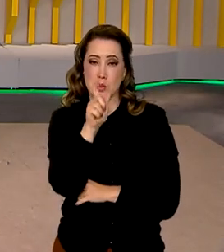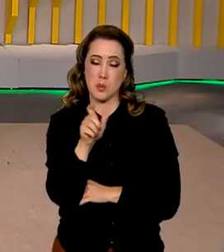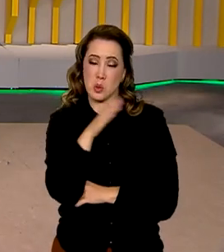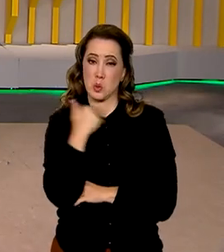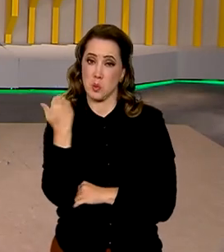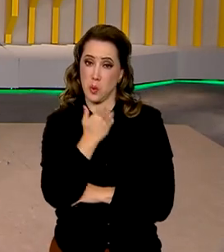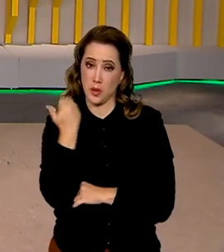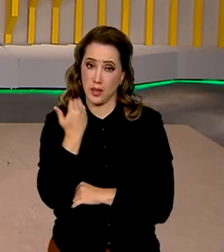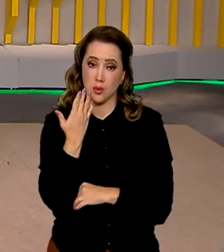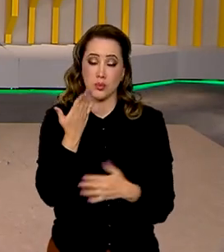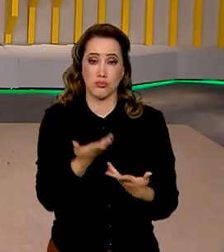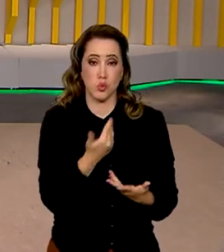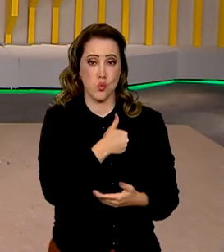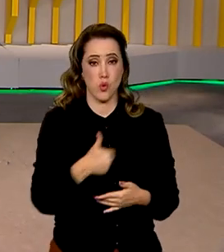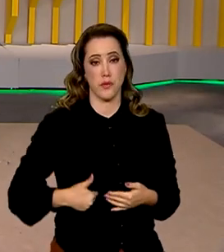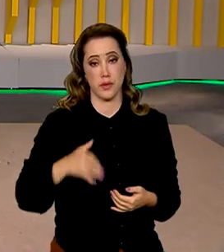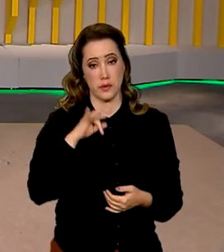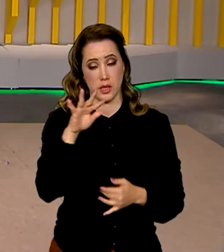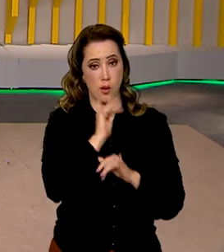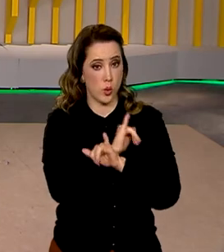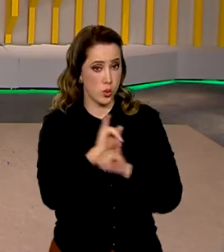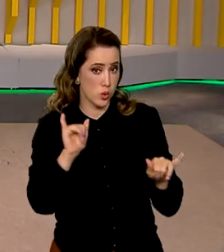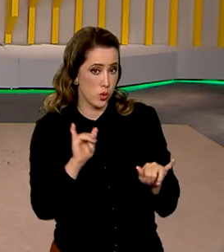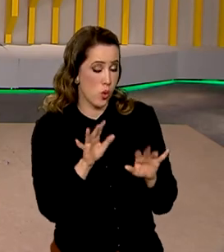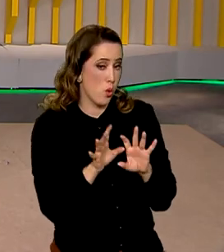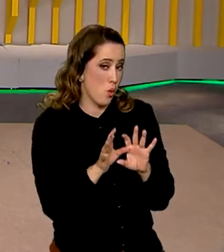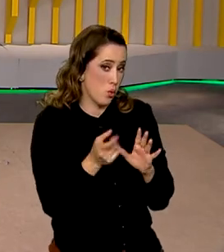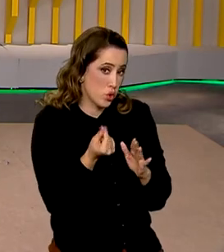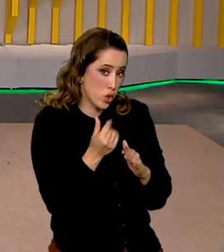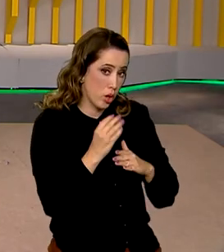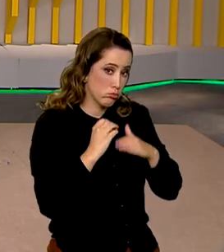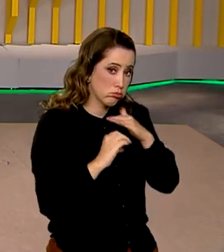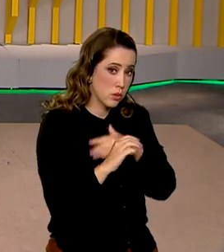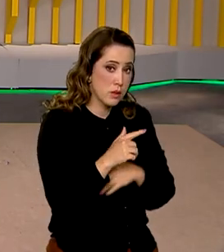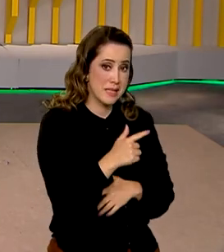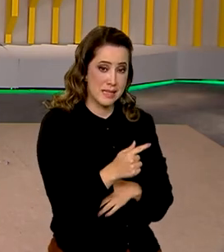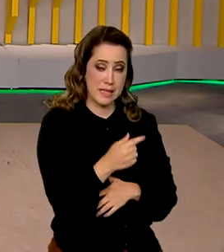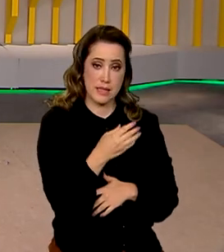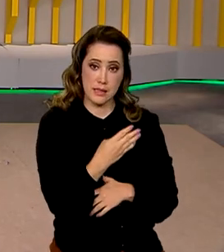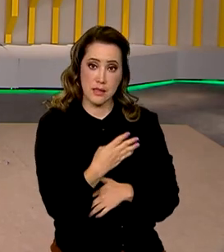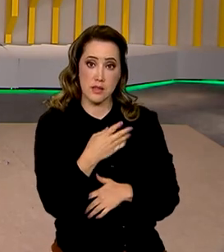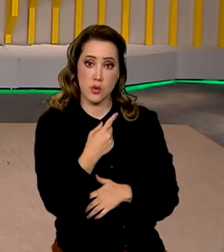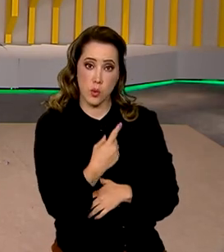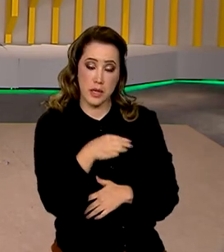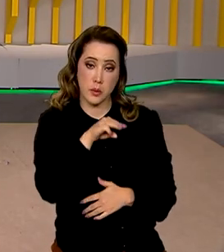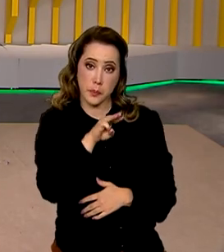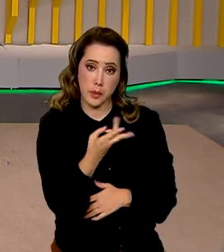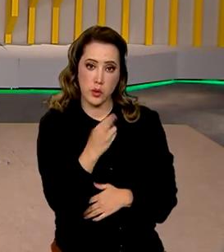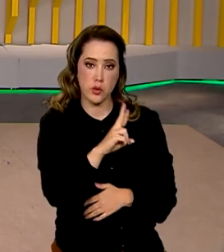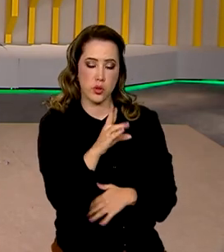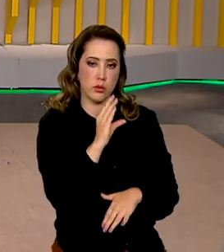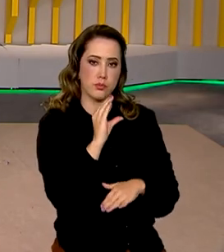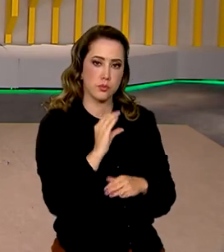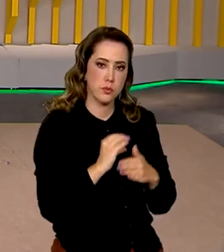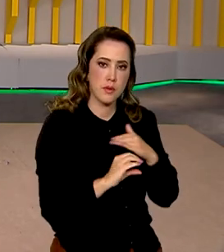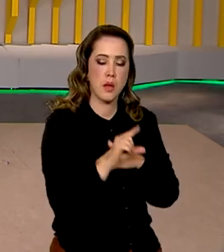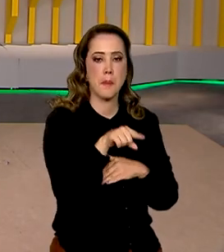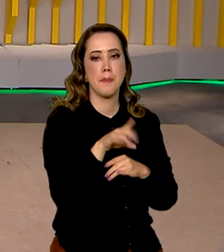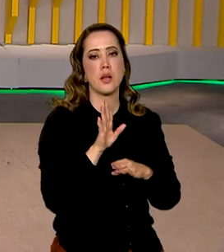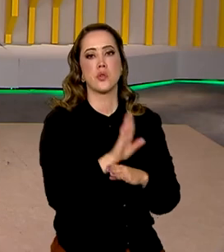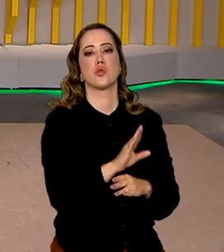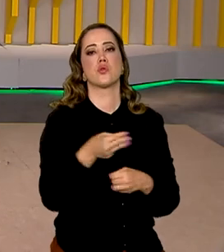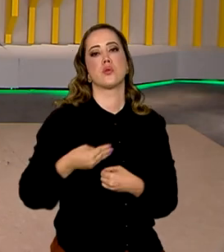Civil do Estado, o governo federal anunciou a liberação de R 741 milhões para ajudar esses